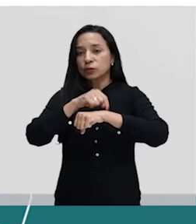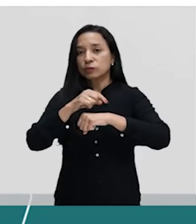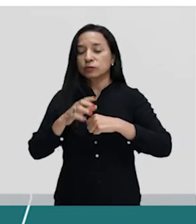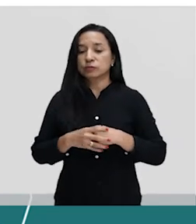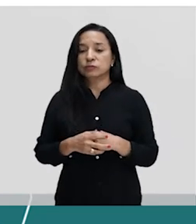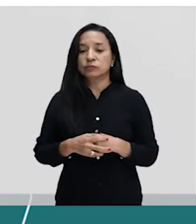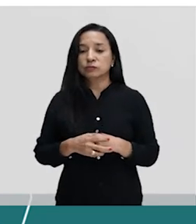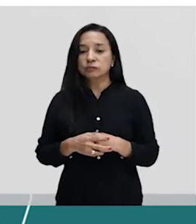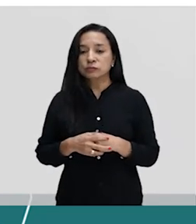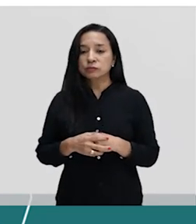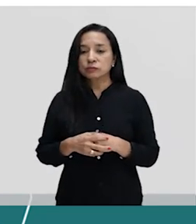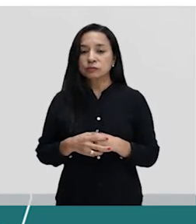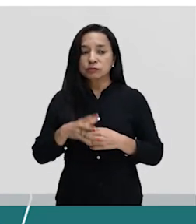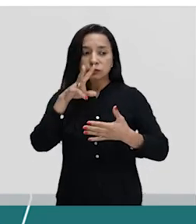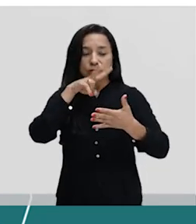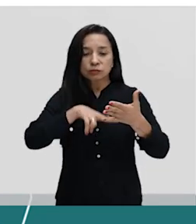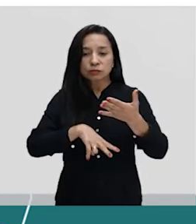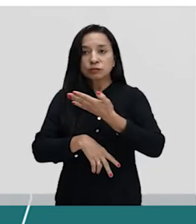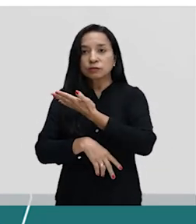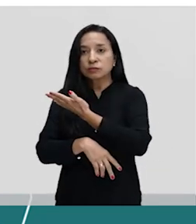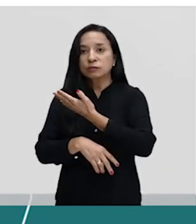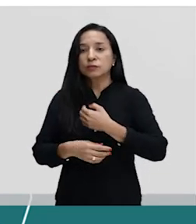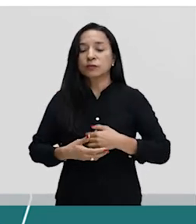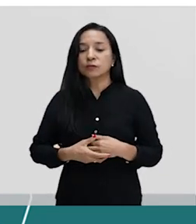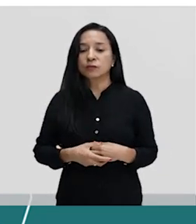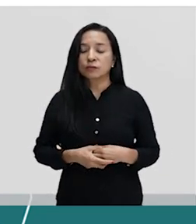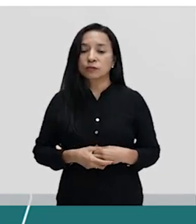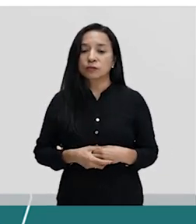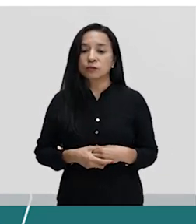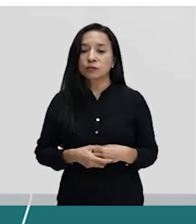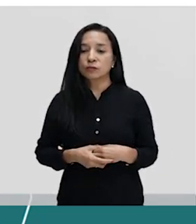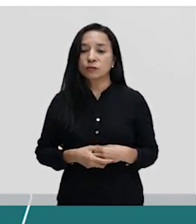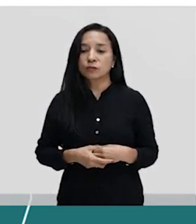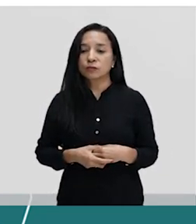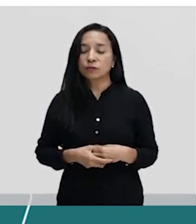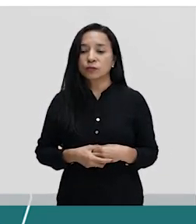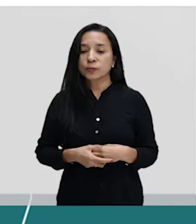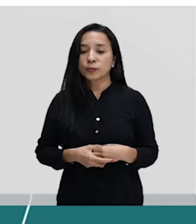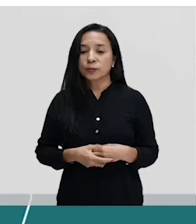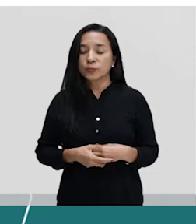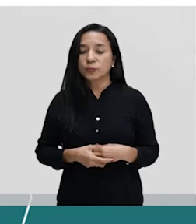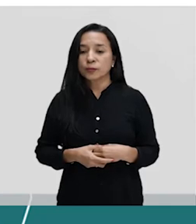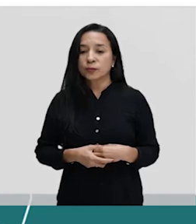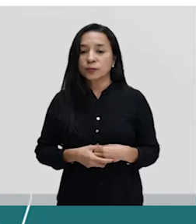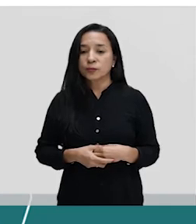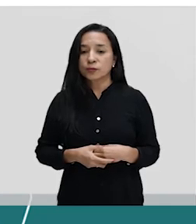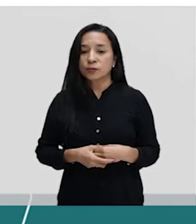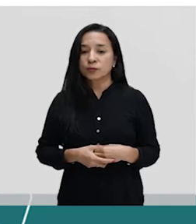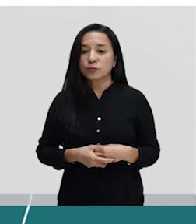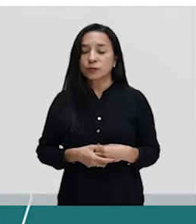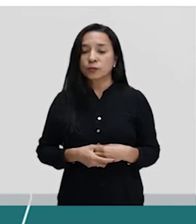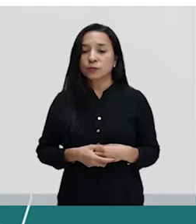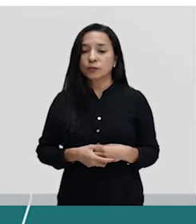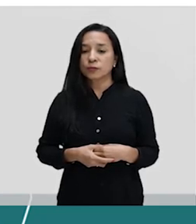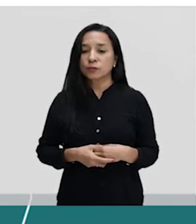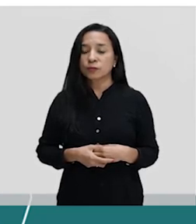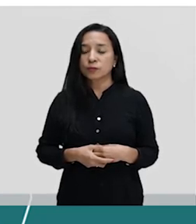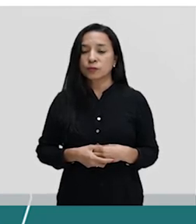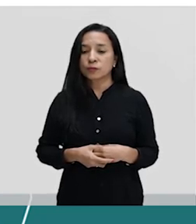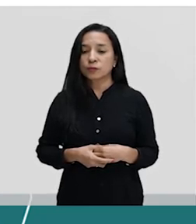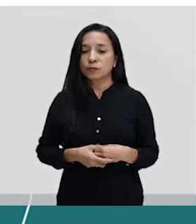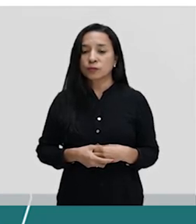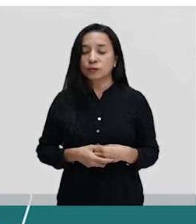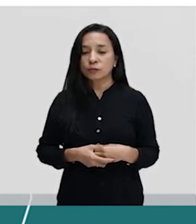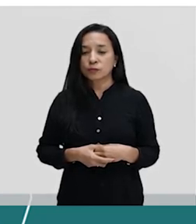no pretérito imperfeito compuesto do indicativo, como é que vai ficar? Eu he tenido.